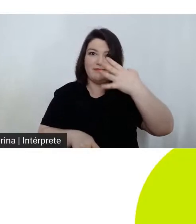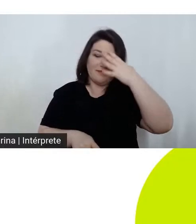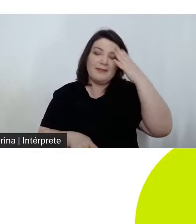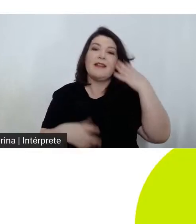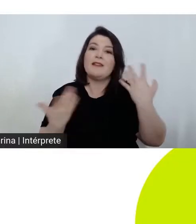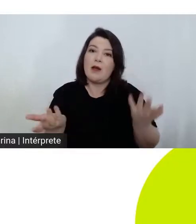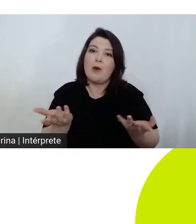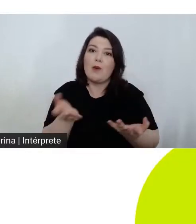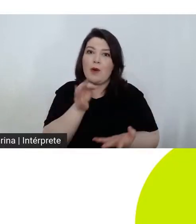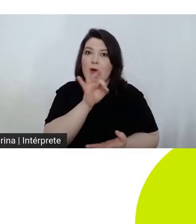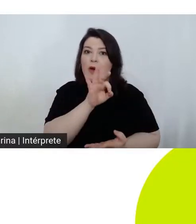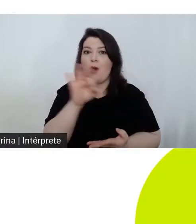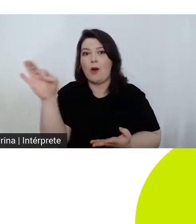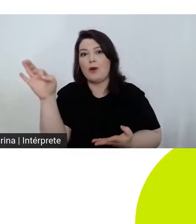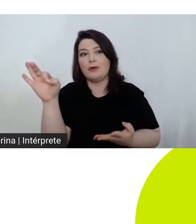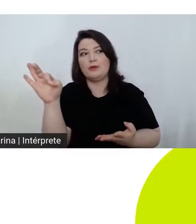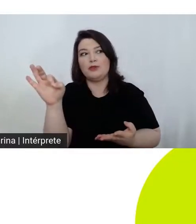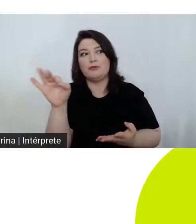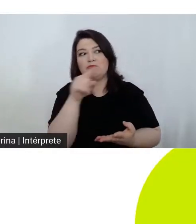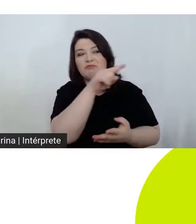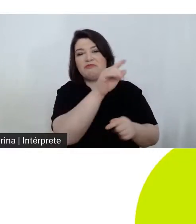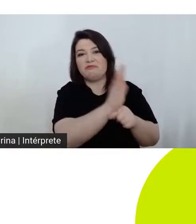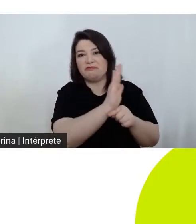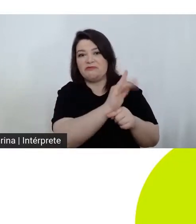a riqueza deste filme